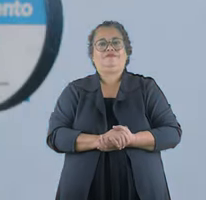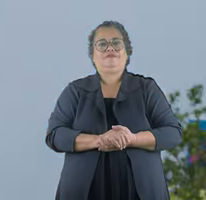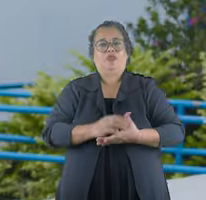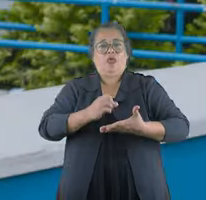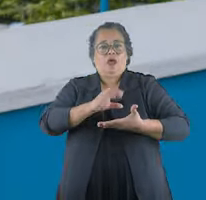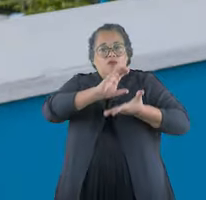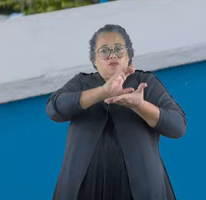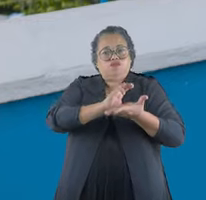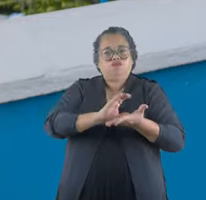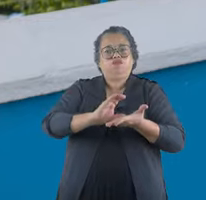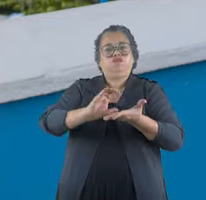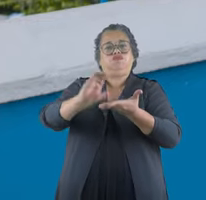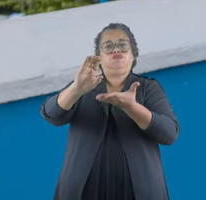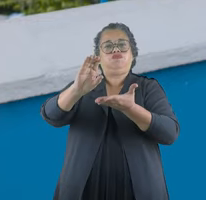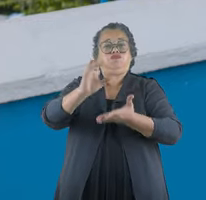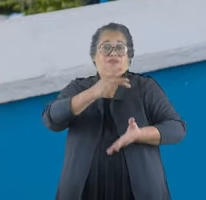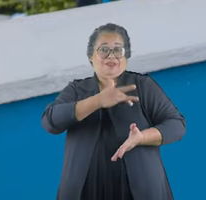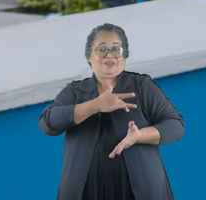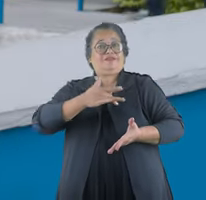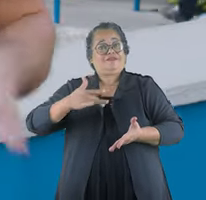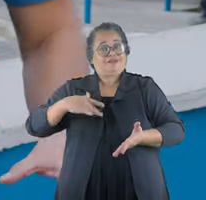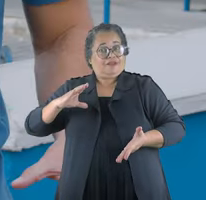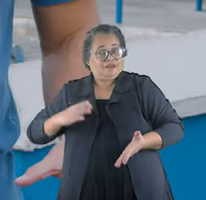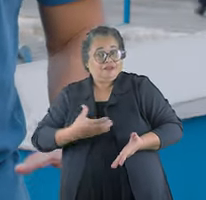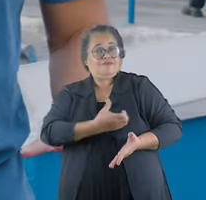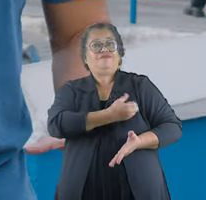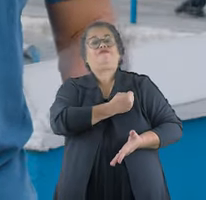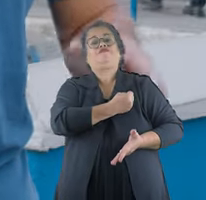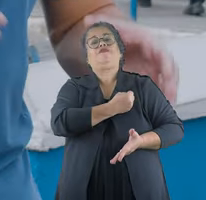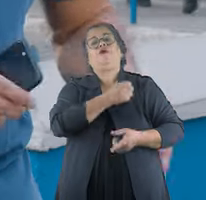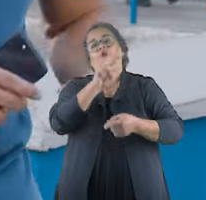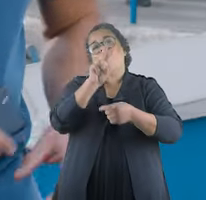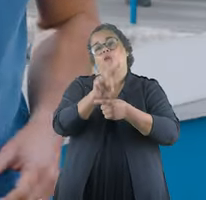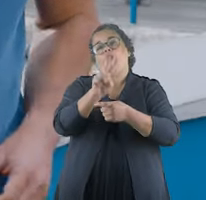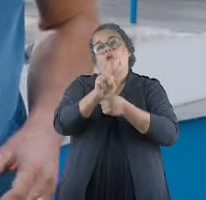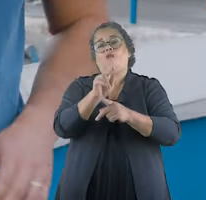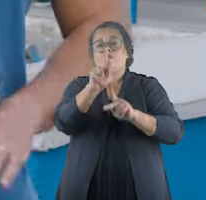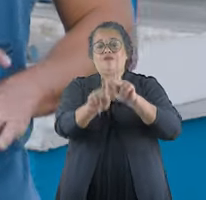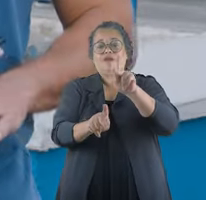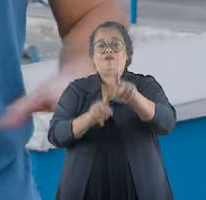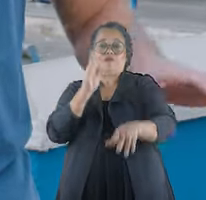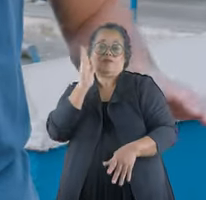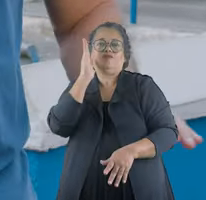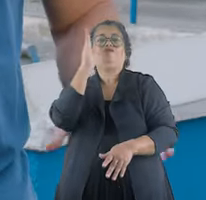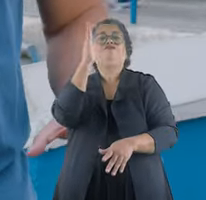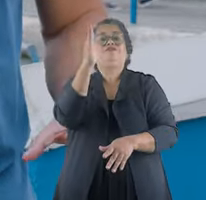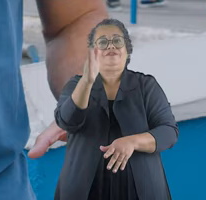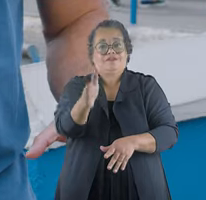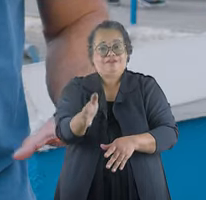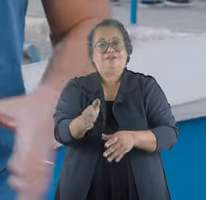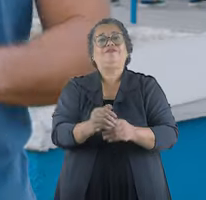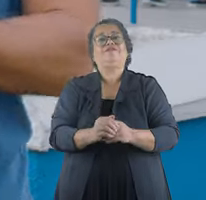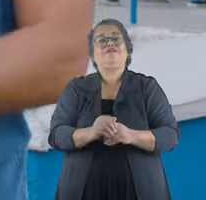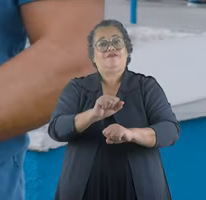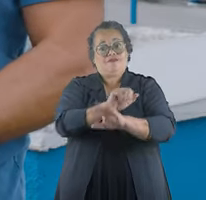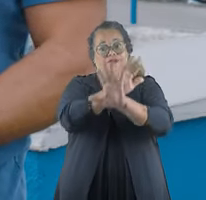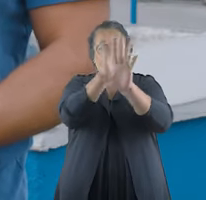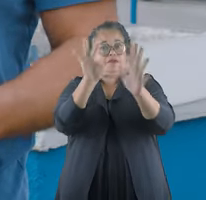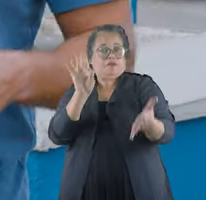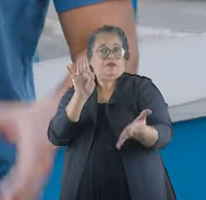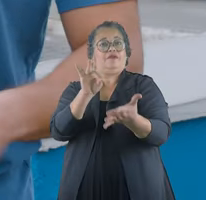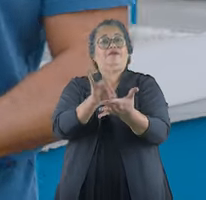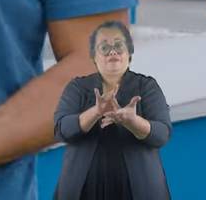Nunca se investiu e trabalhou tanto para salvar vidas e cuidar bem do nosso povo 24 horas por dia, com